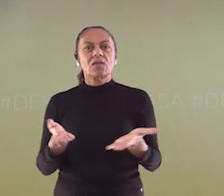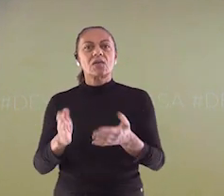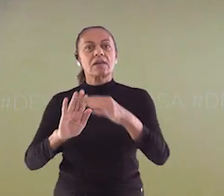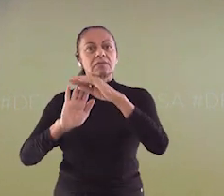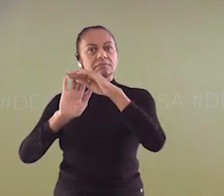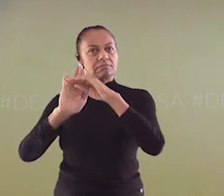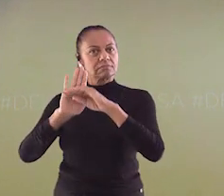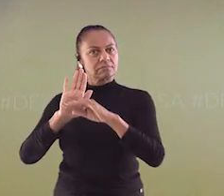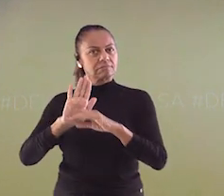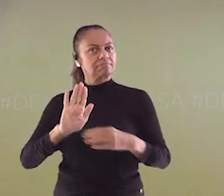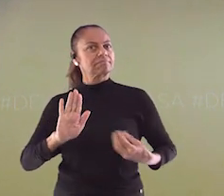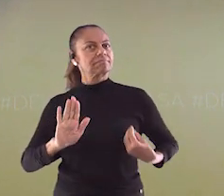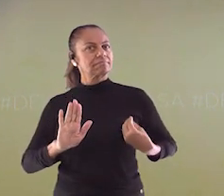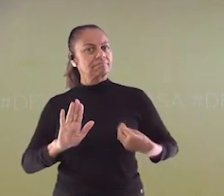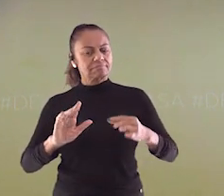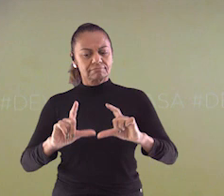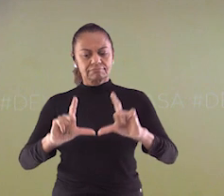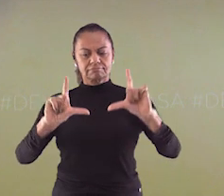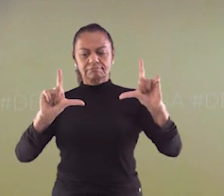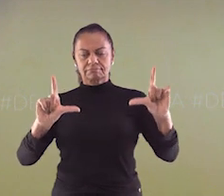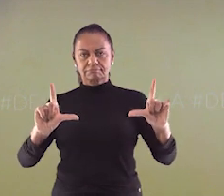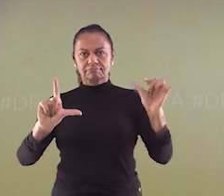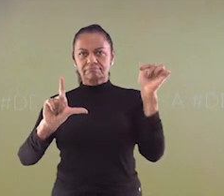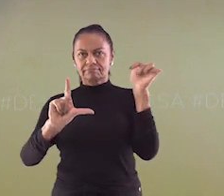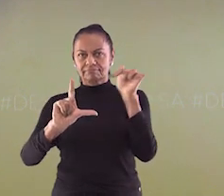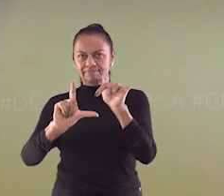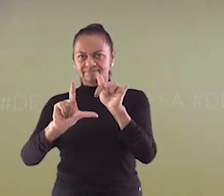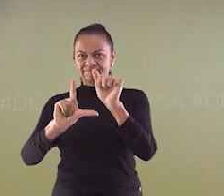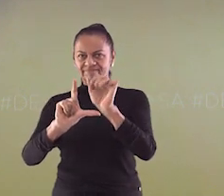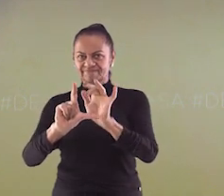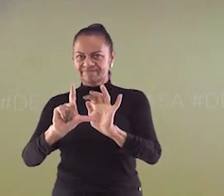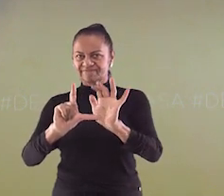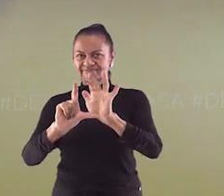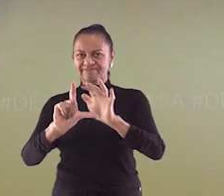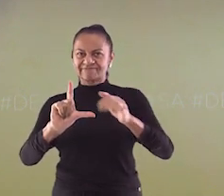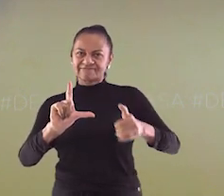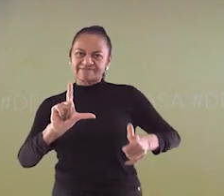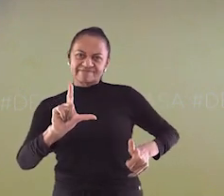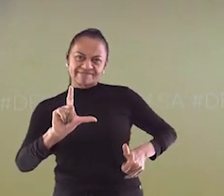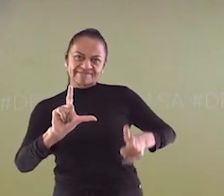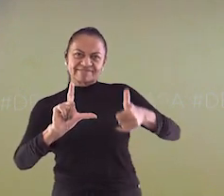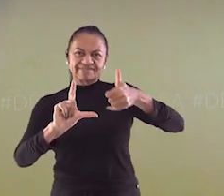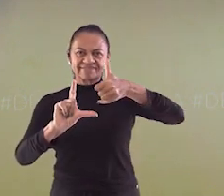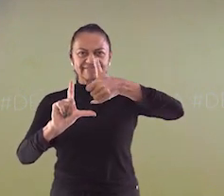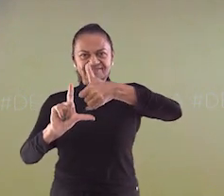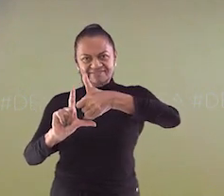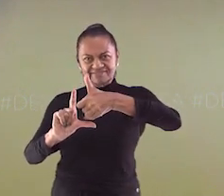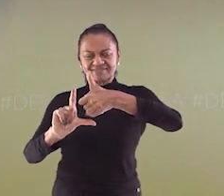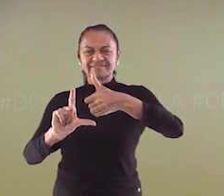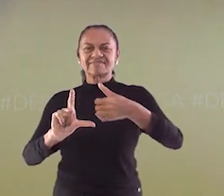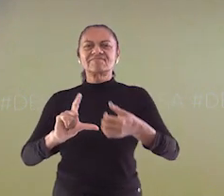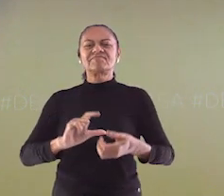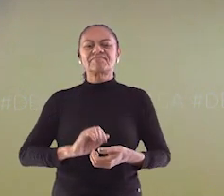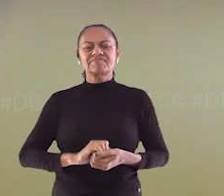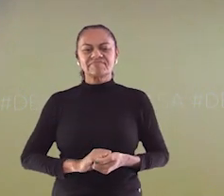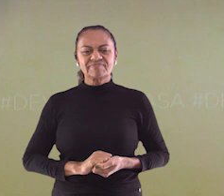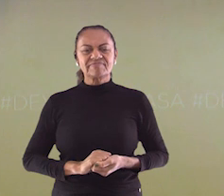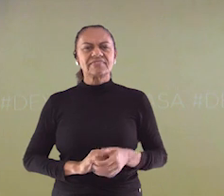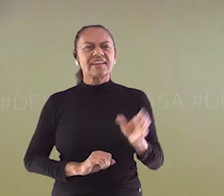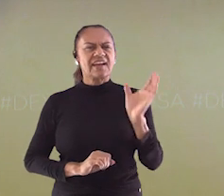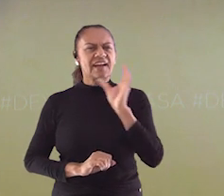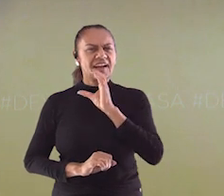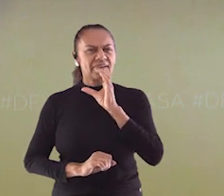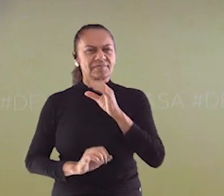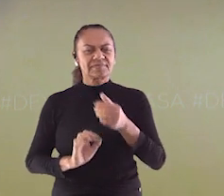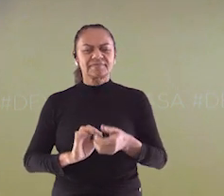praticar. Aproveite e registre também a sua presença em nossa aula, caso ainda não tenha feito. Basta apontar